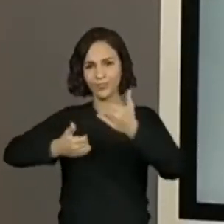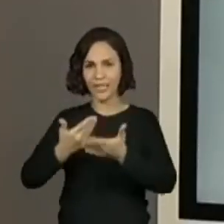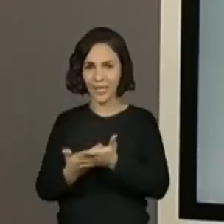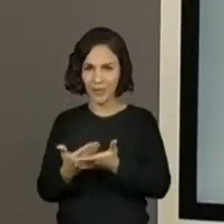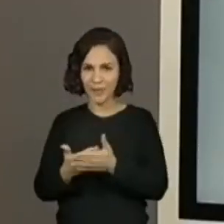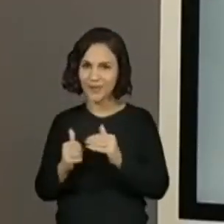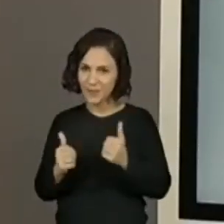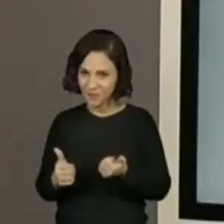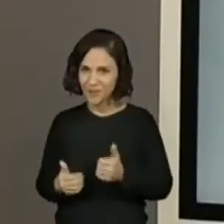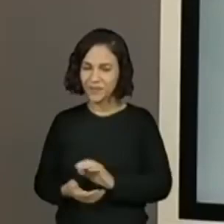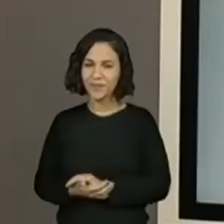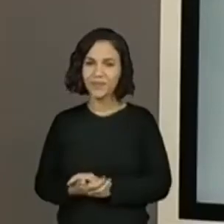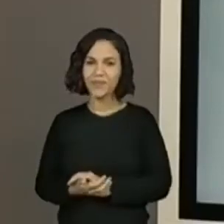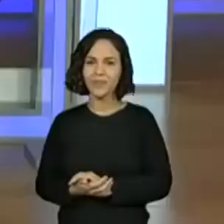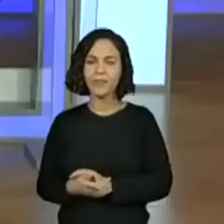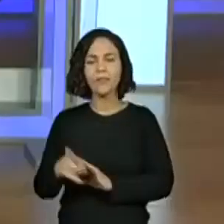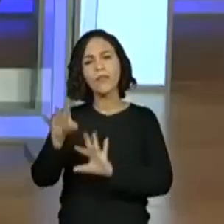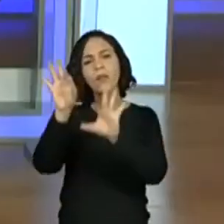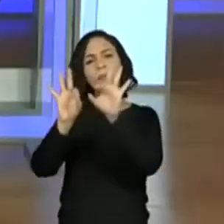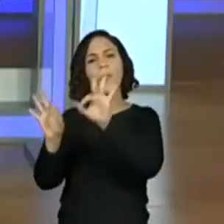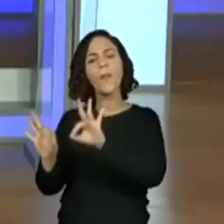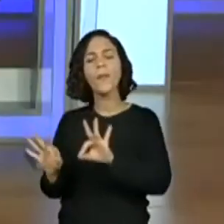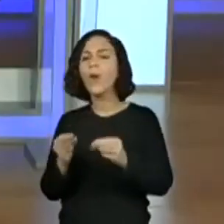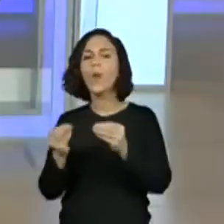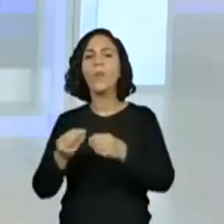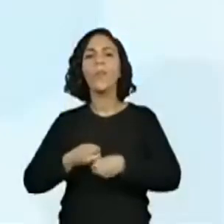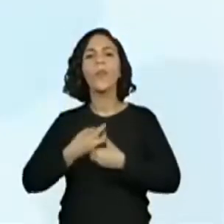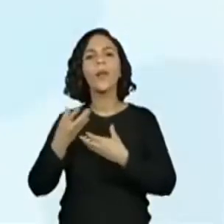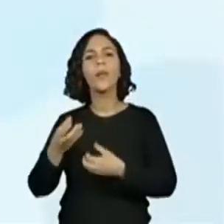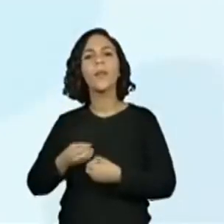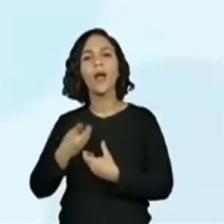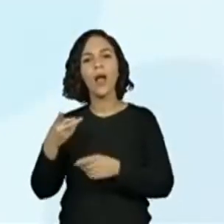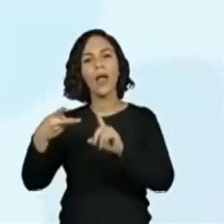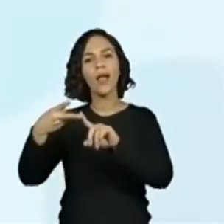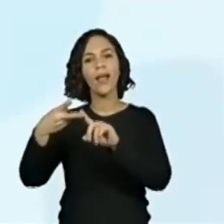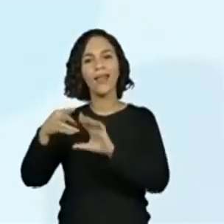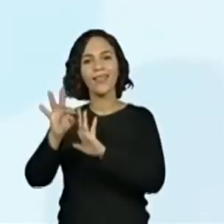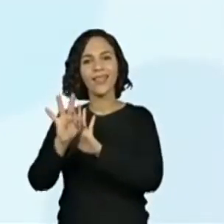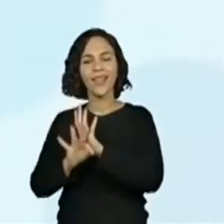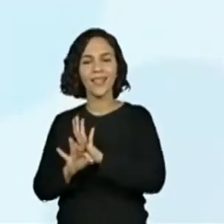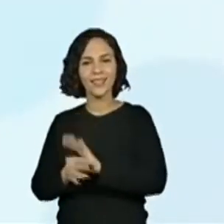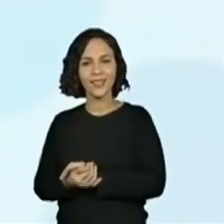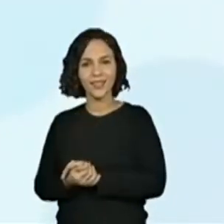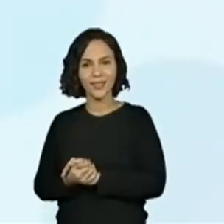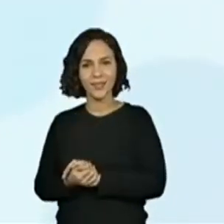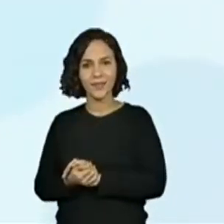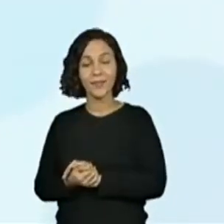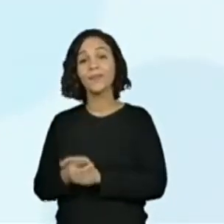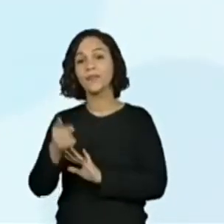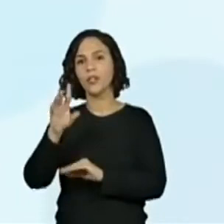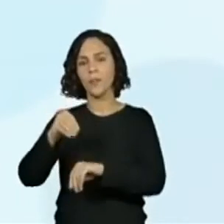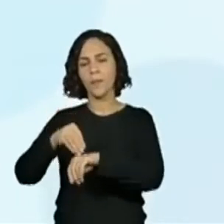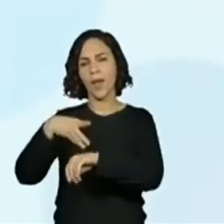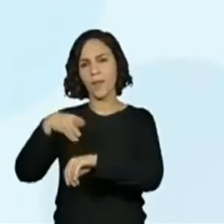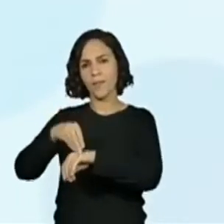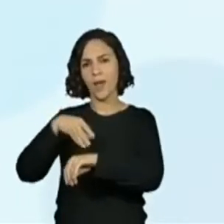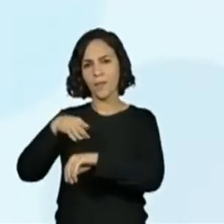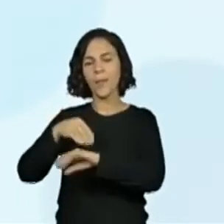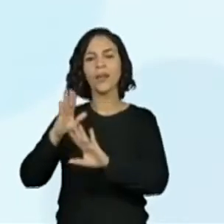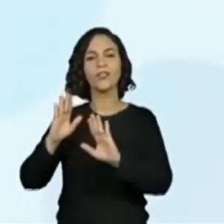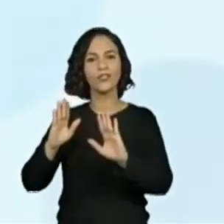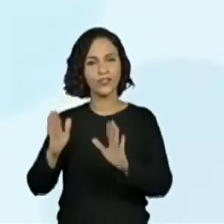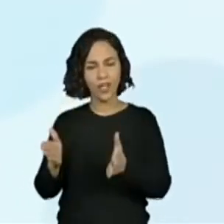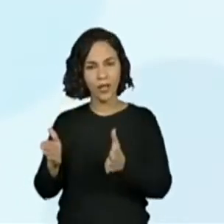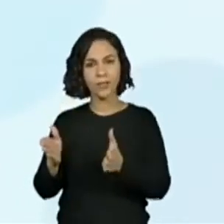aula, tá bom? Como está organizado um poema, que foi o nosso segundo texto? Eles já trouxeram várias contribuições,